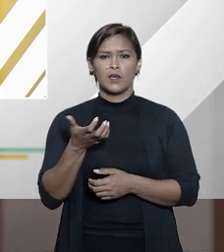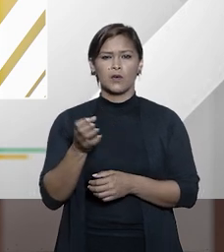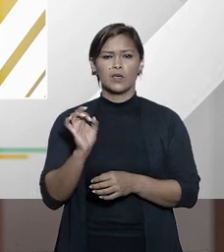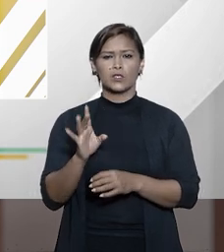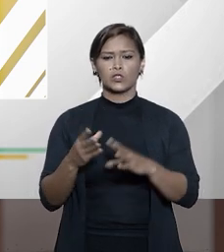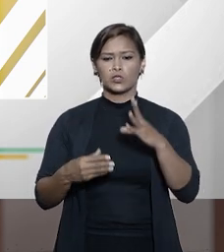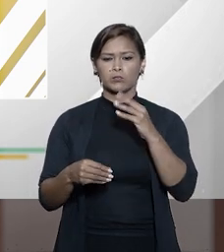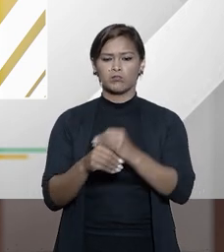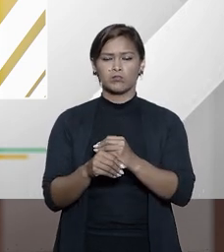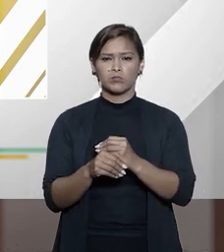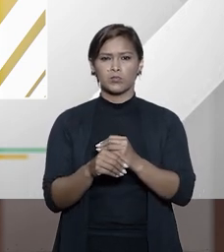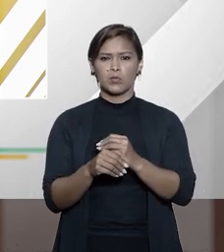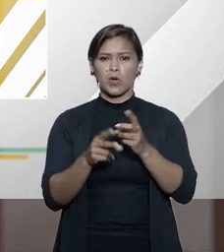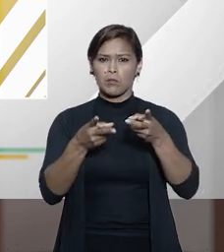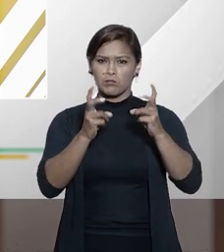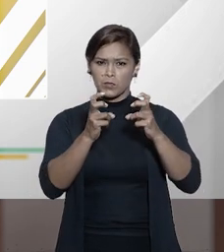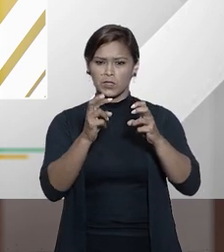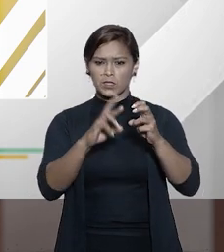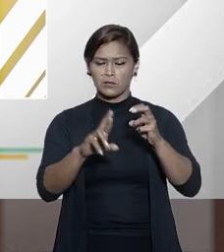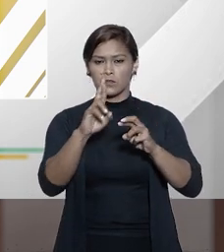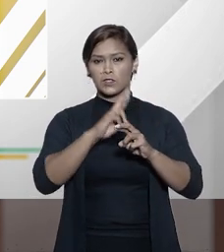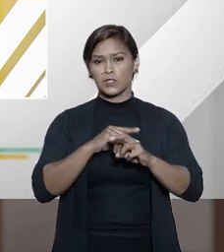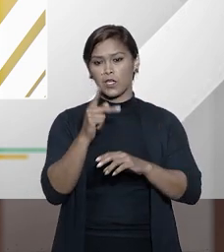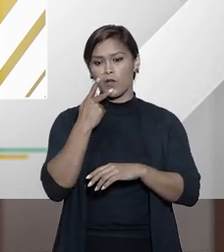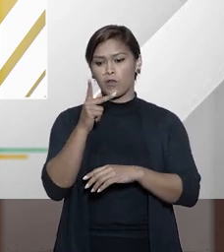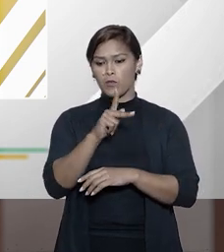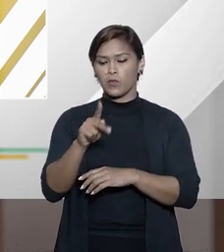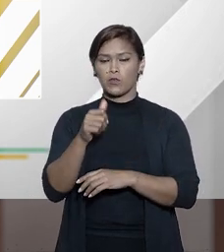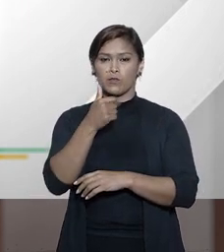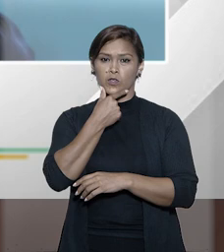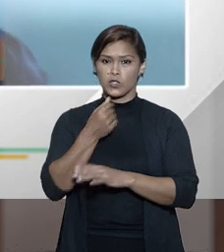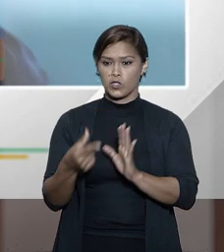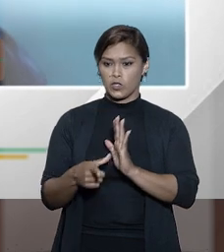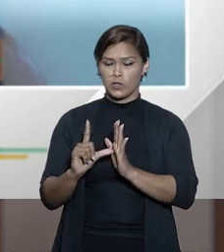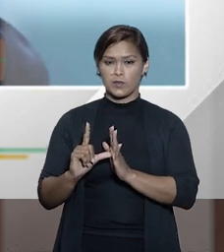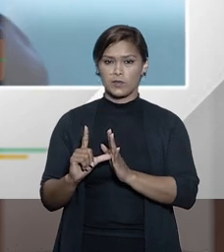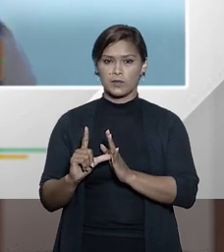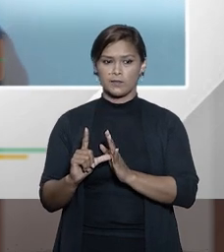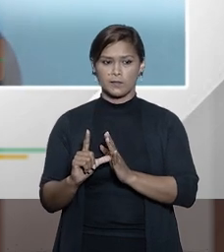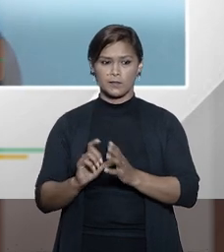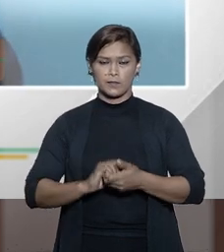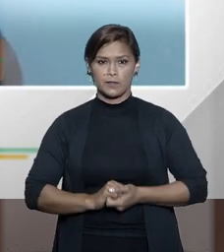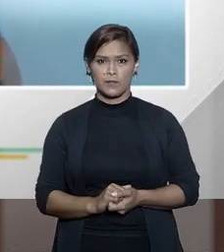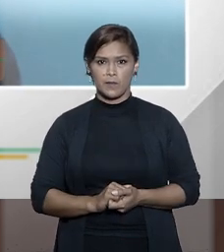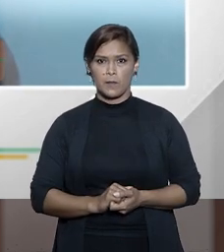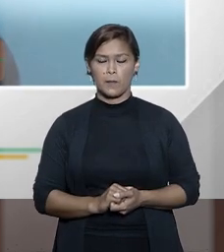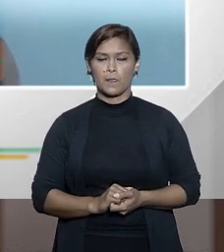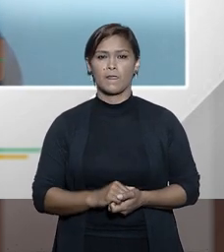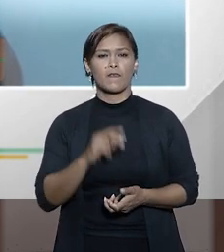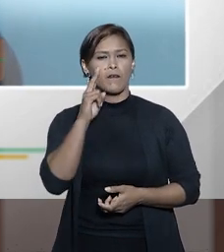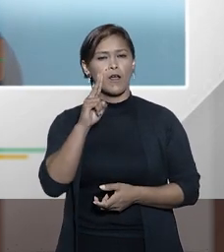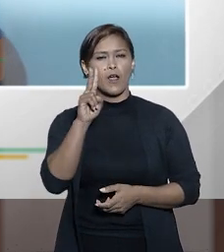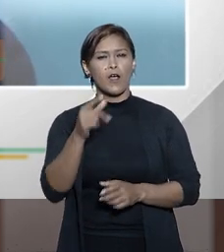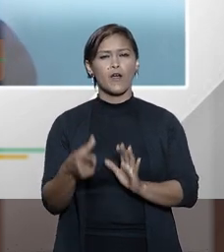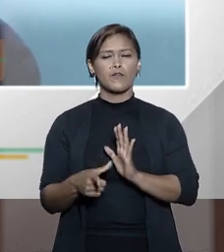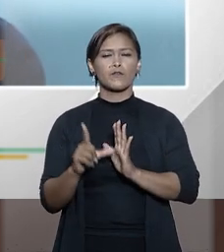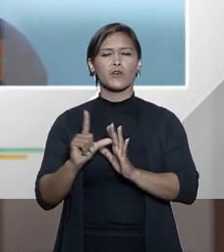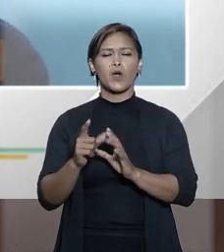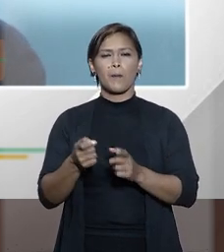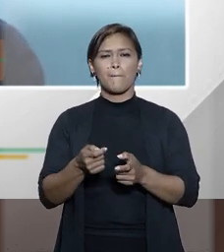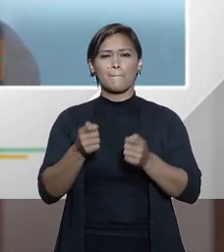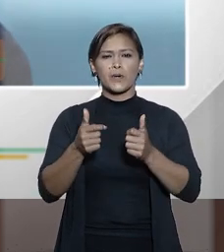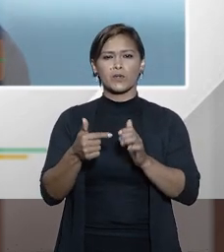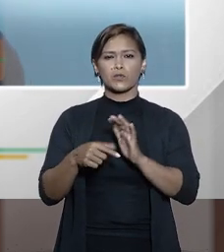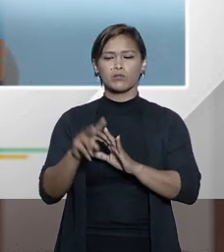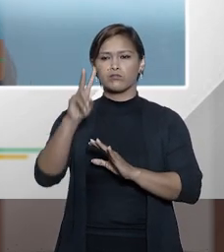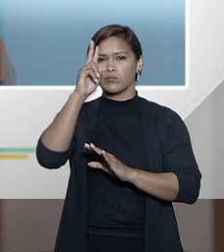só agregar uma observação em relação ao que o professor Vladimir falou anteriormente veja voltando um pouco